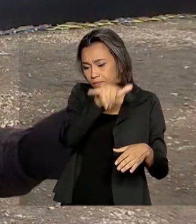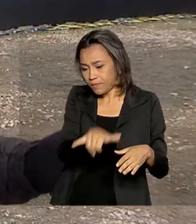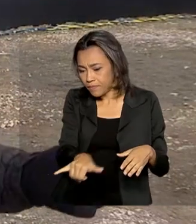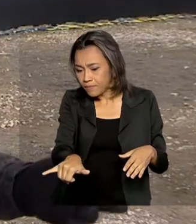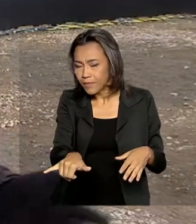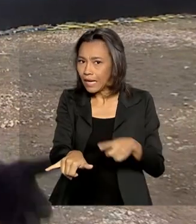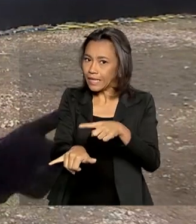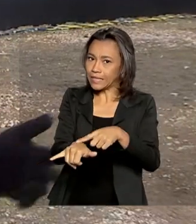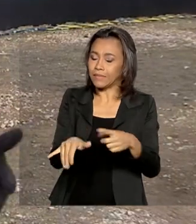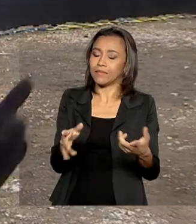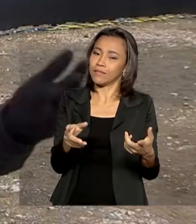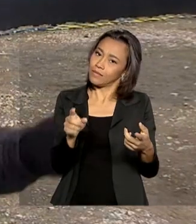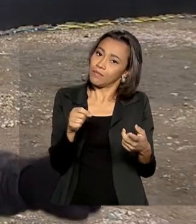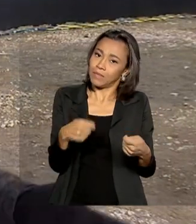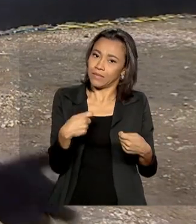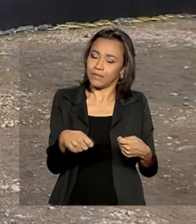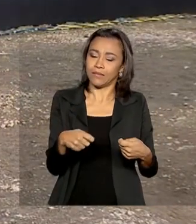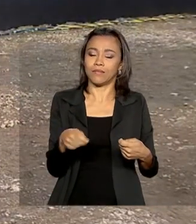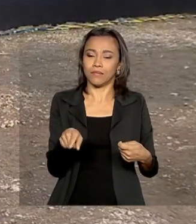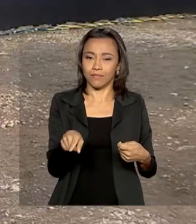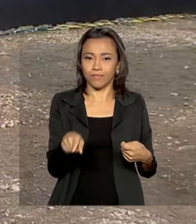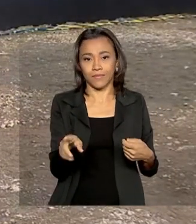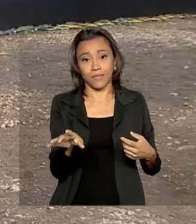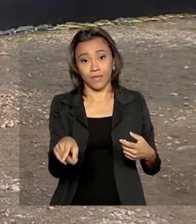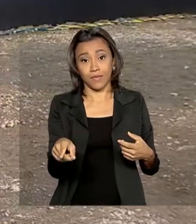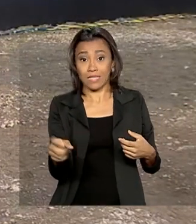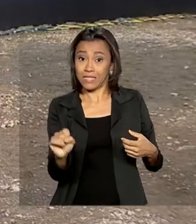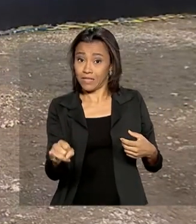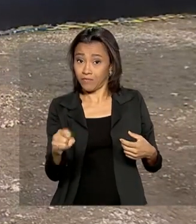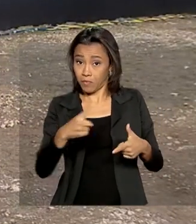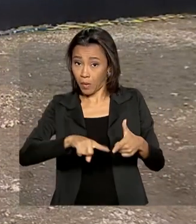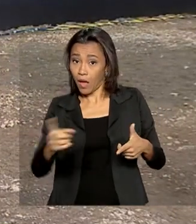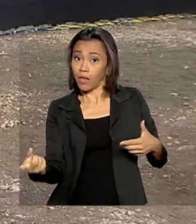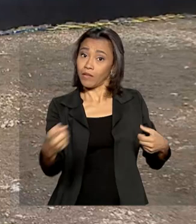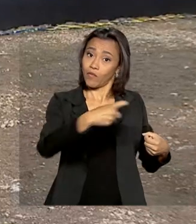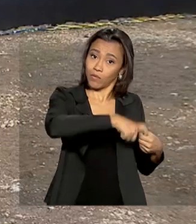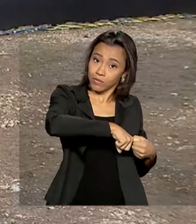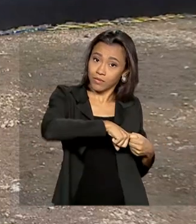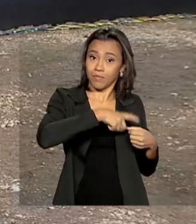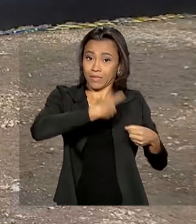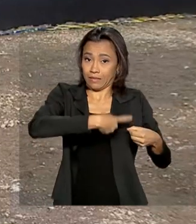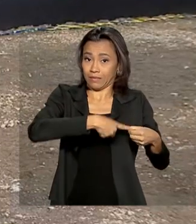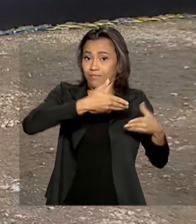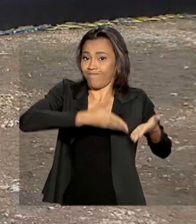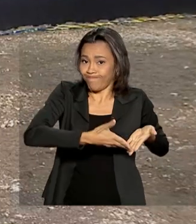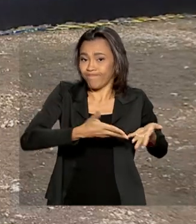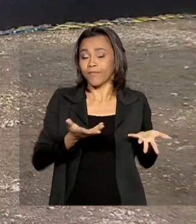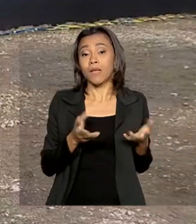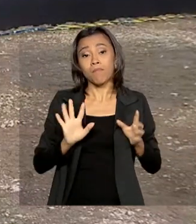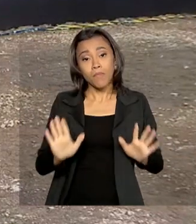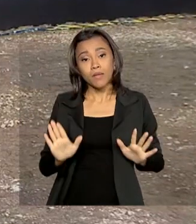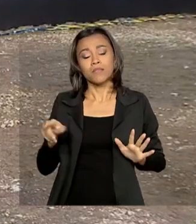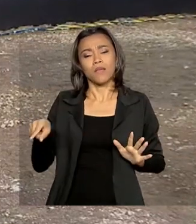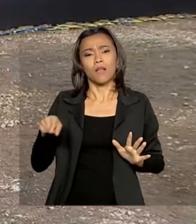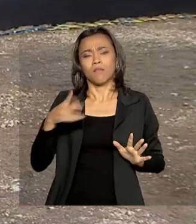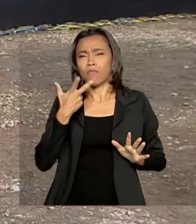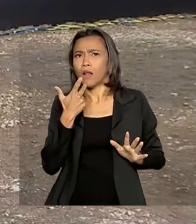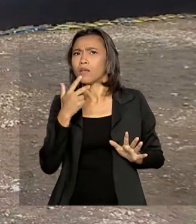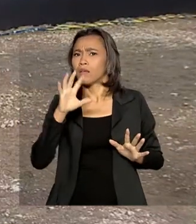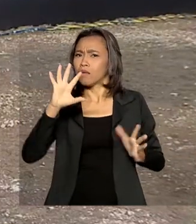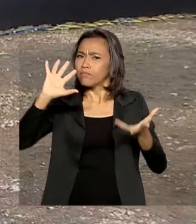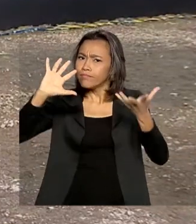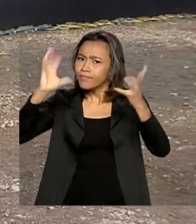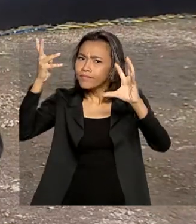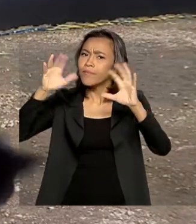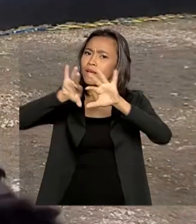pouso não é autorizado e o avião tem que arremeter e voltar para Punta Arenas. Mas, de acordo com a previsão da meteorologia da Marinha, a janela climática vai ficar